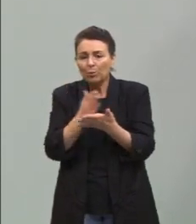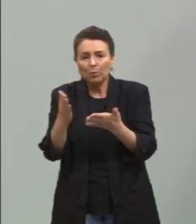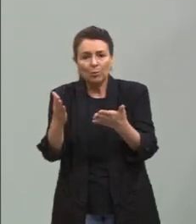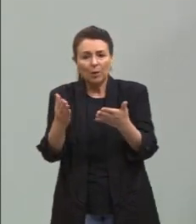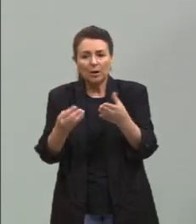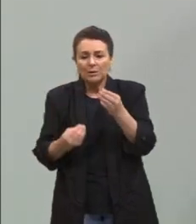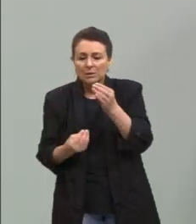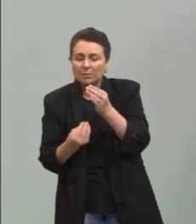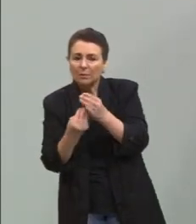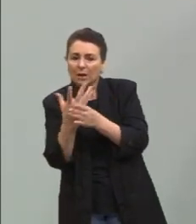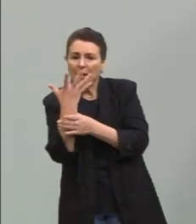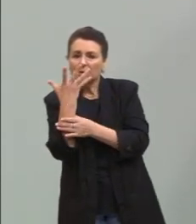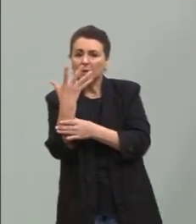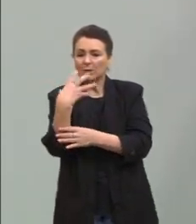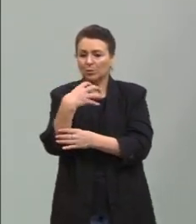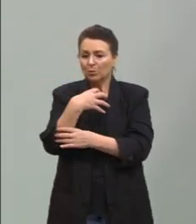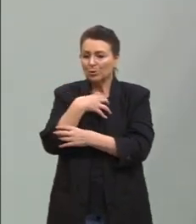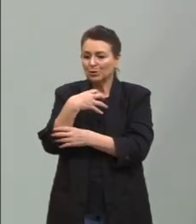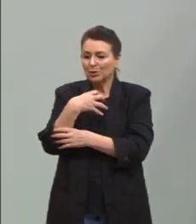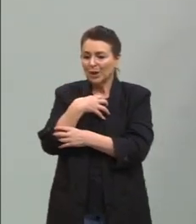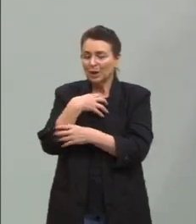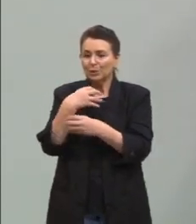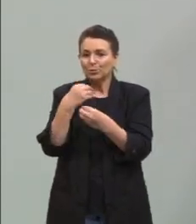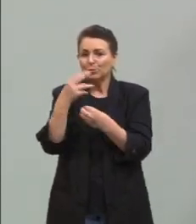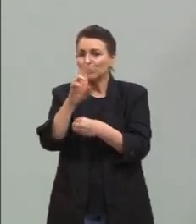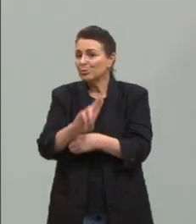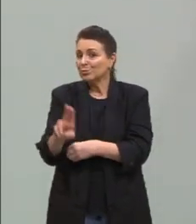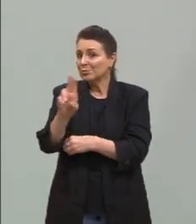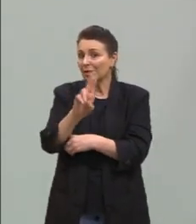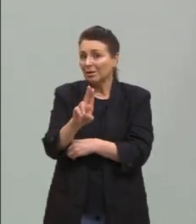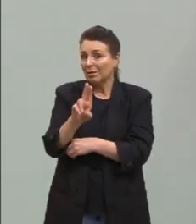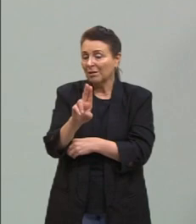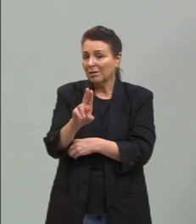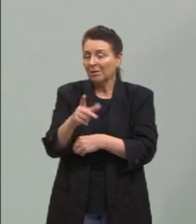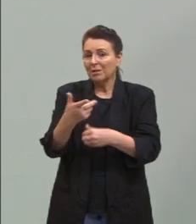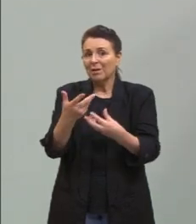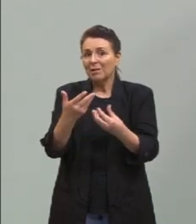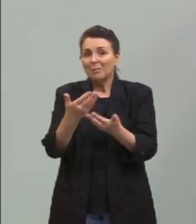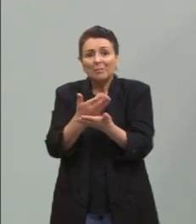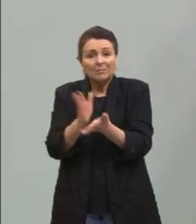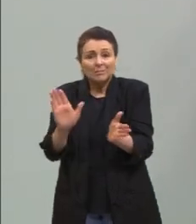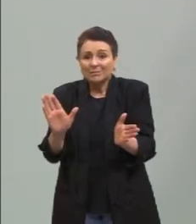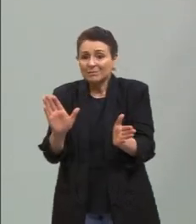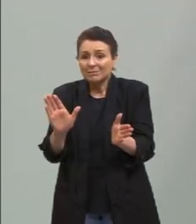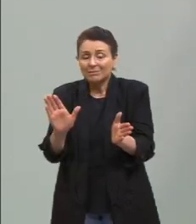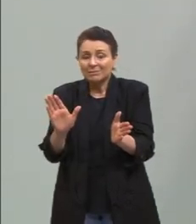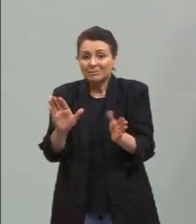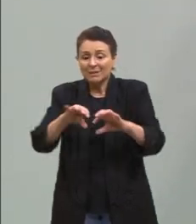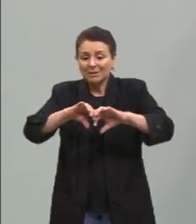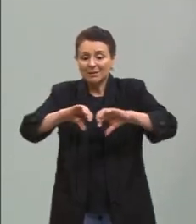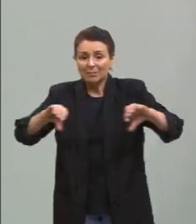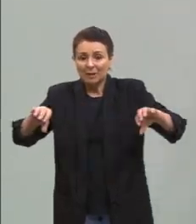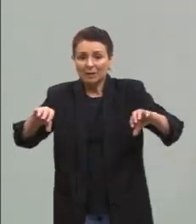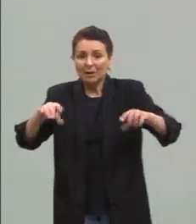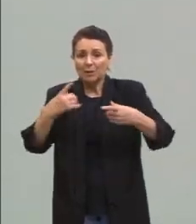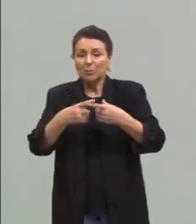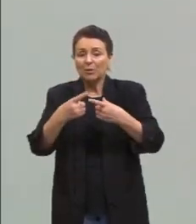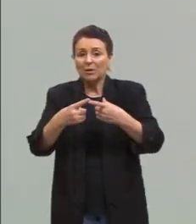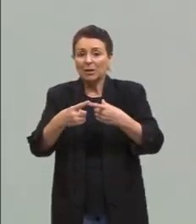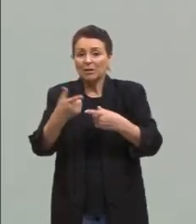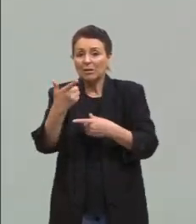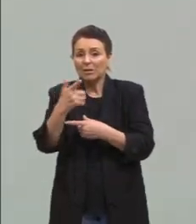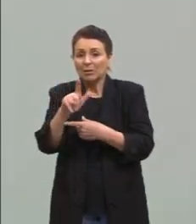plantas, a forma que ela vai ser utilizada, acaba se perdendo, se fragmentando, porque nós não temos essa